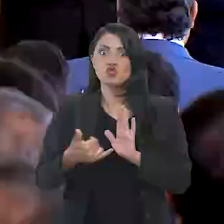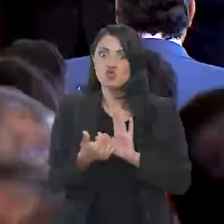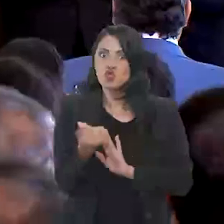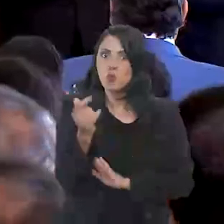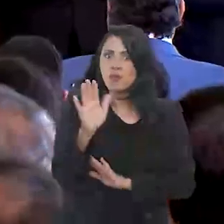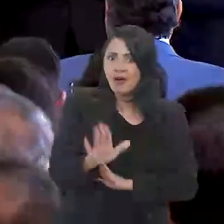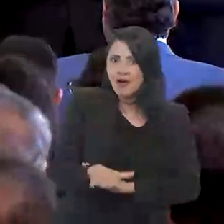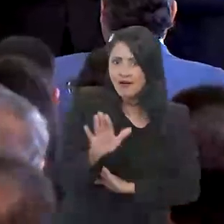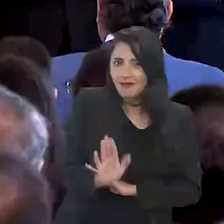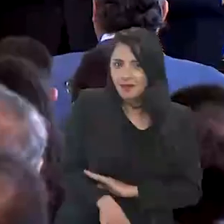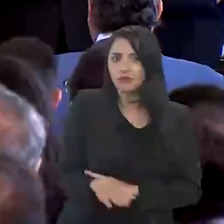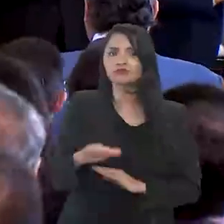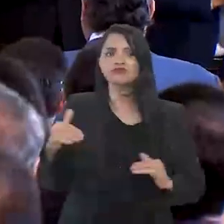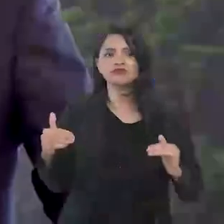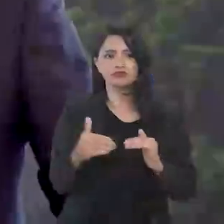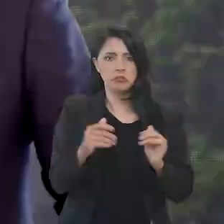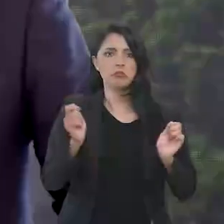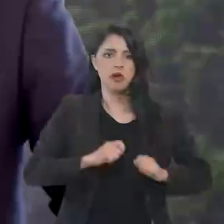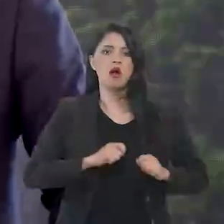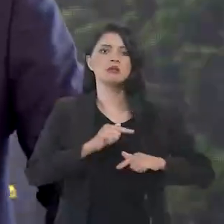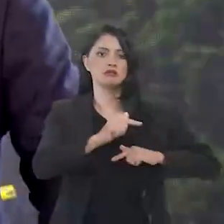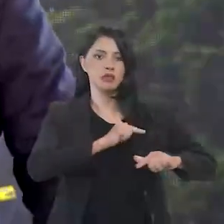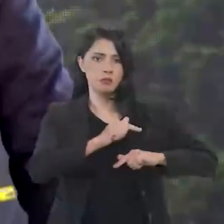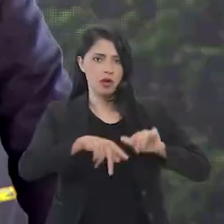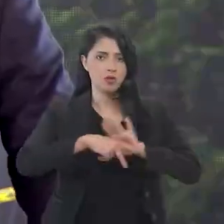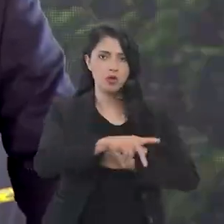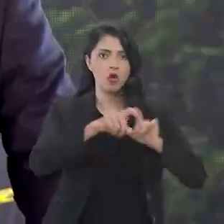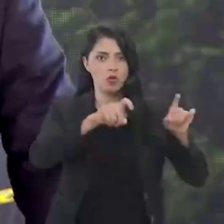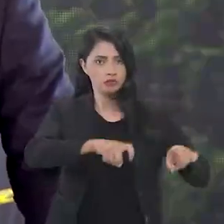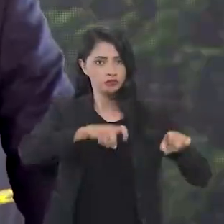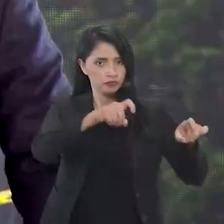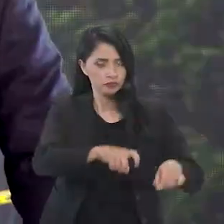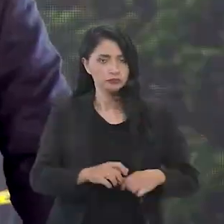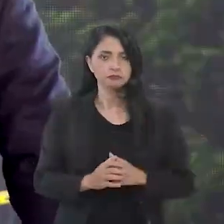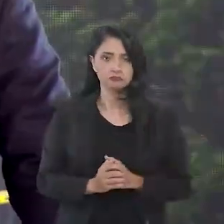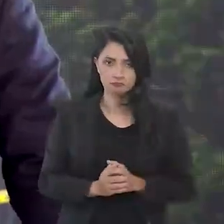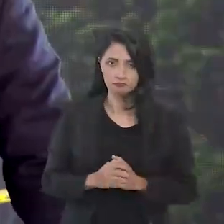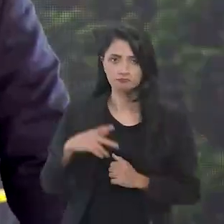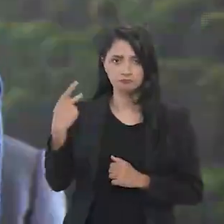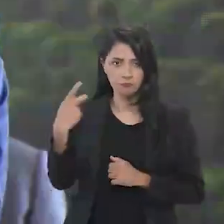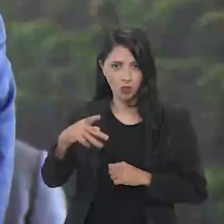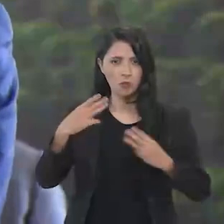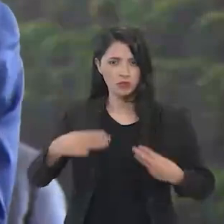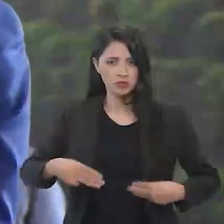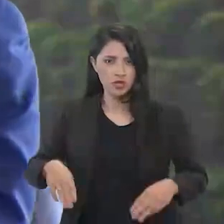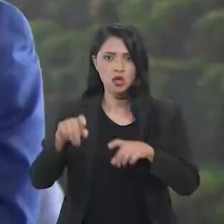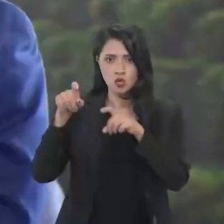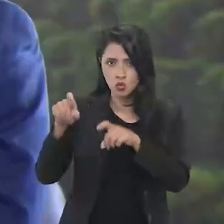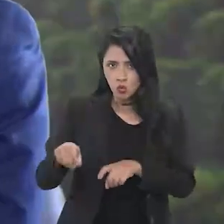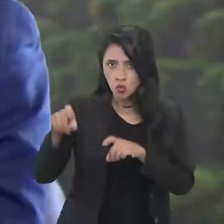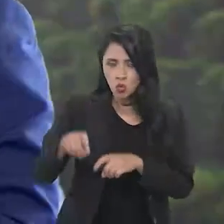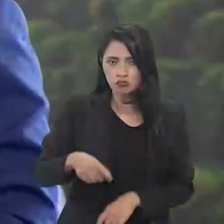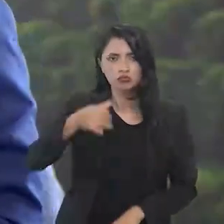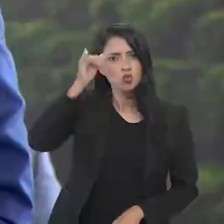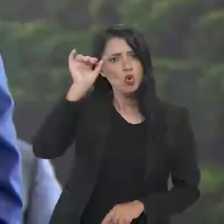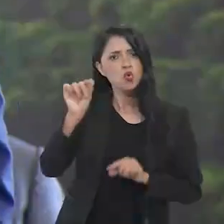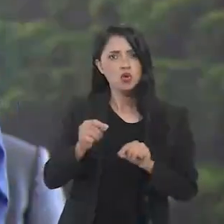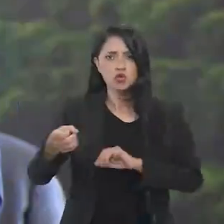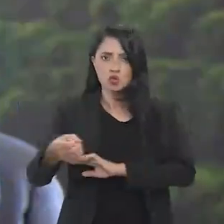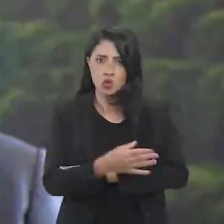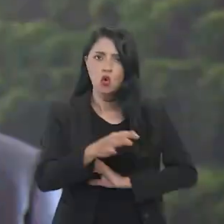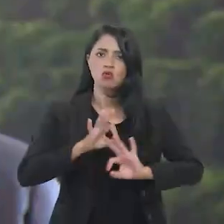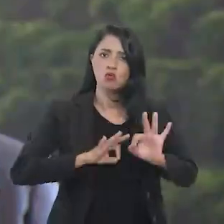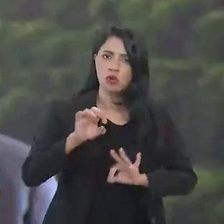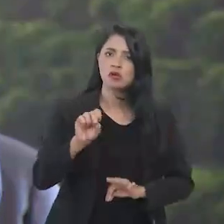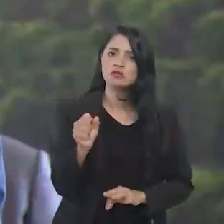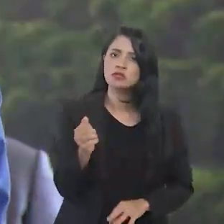estabeleceu juros mais baratos, compatíveis para o desenvolvimento das atividades rurais. De acordo com o Ministério da Agricultura